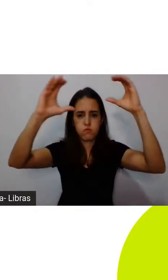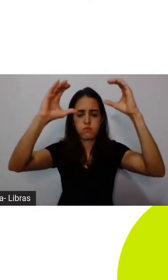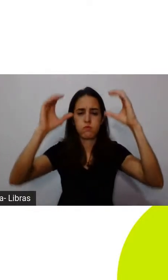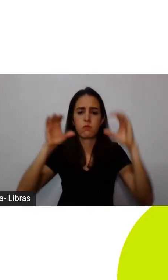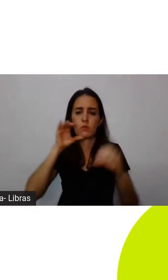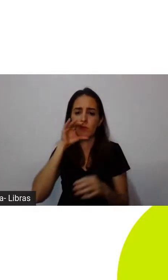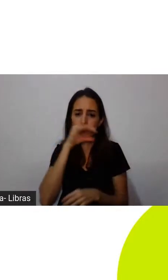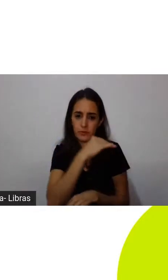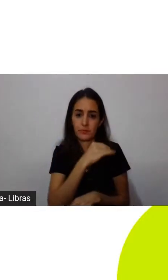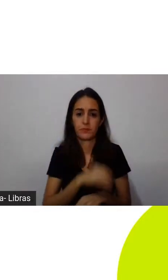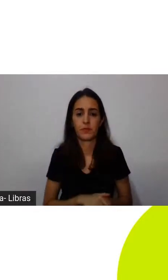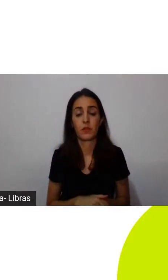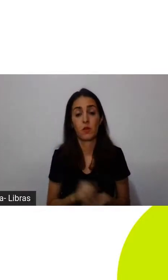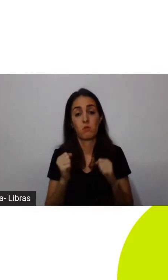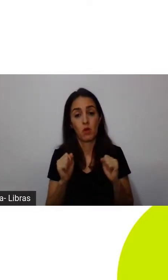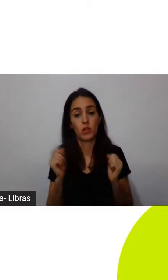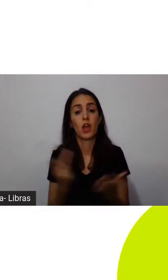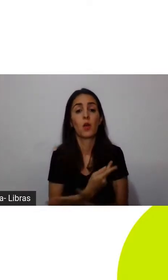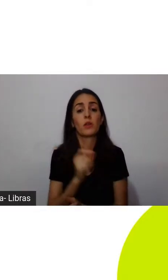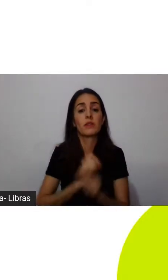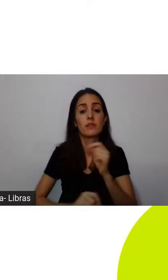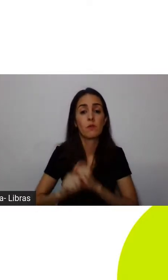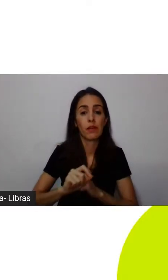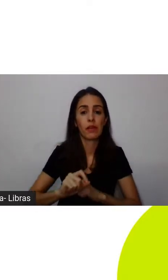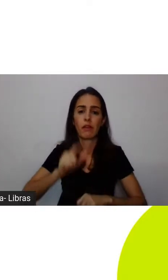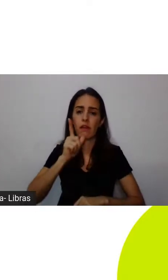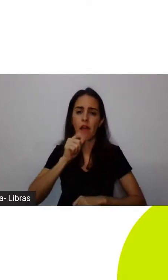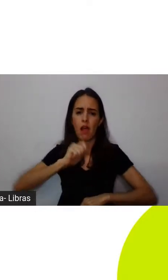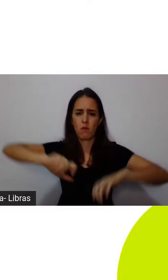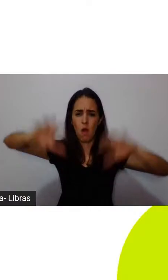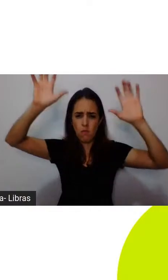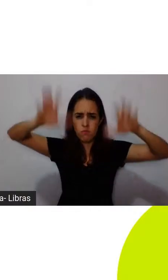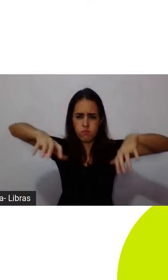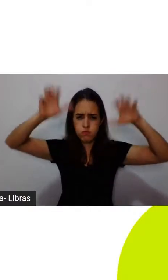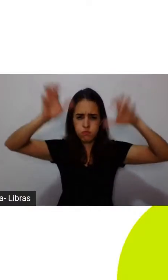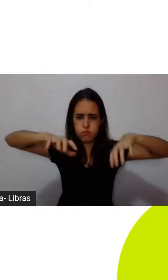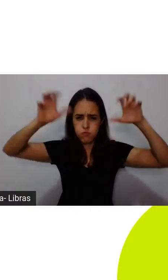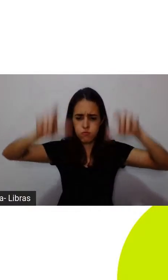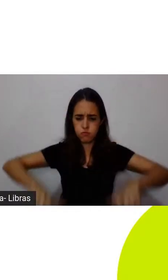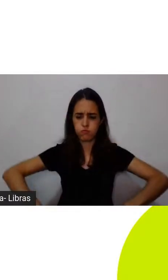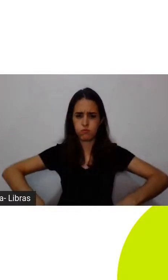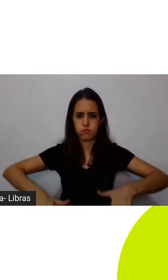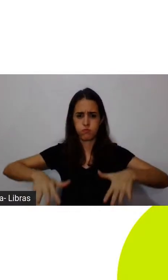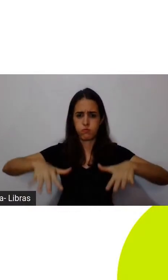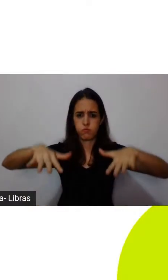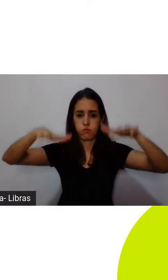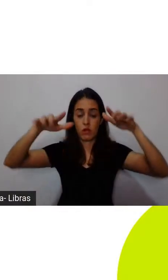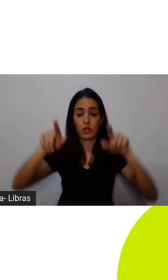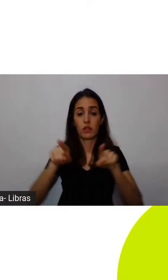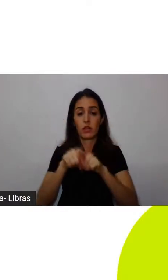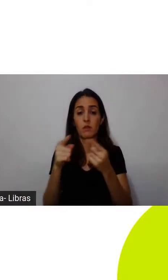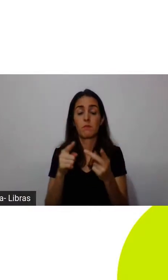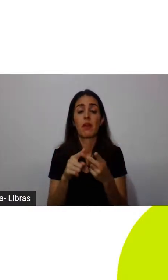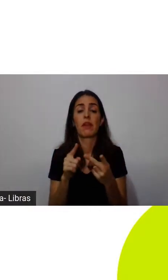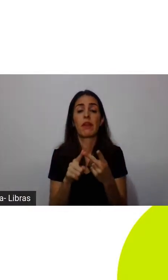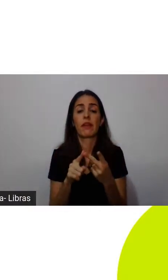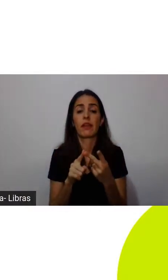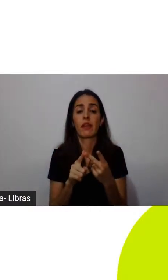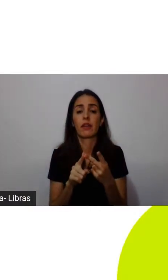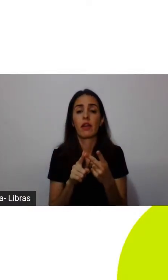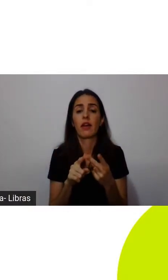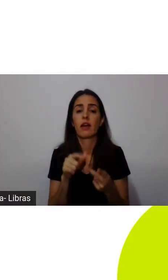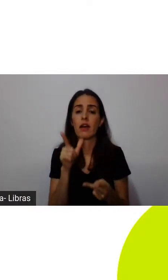secas, enchentes, perda de território, porque o nível do mar vai subir, prejuízos com a agricultura,